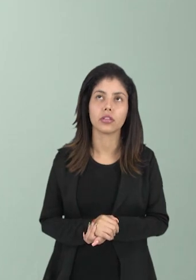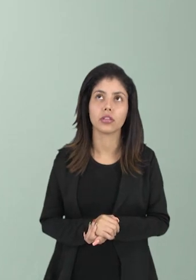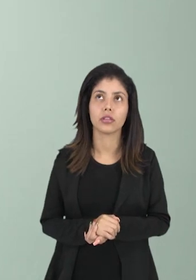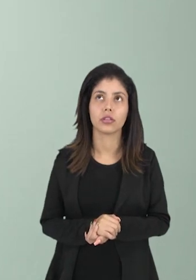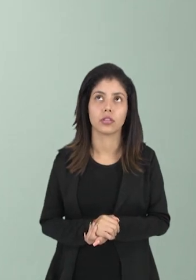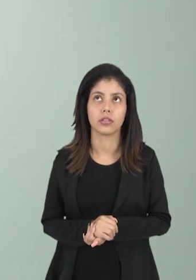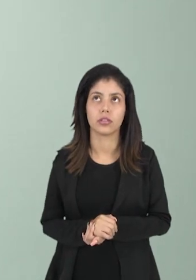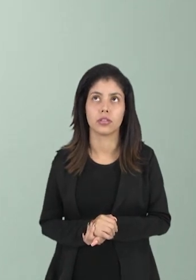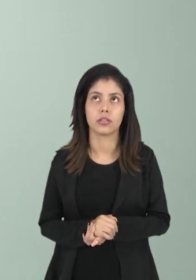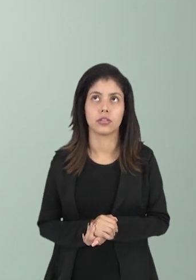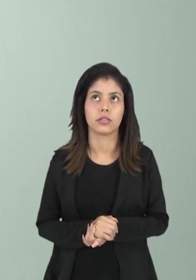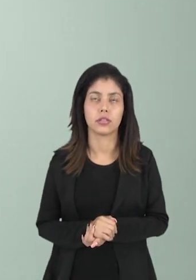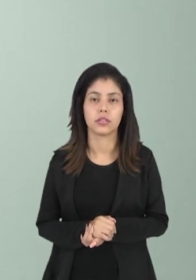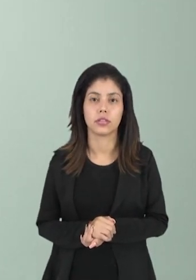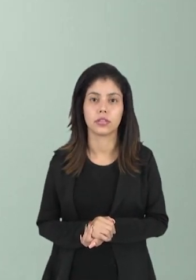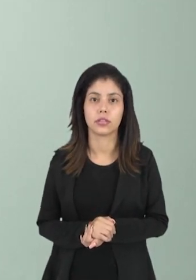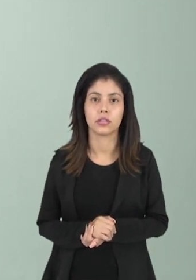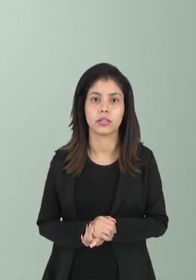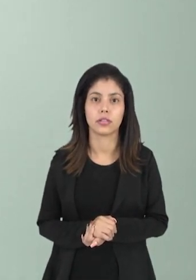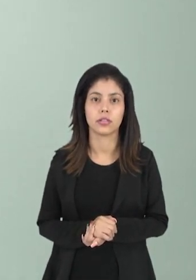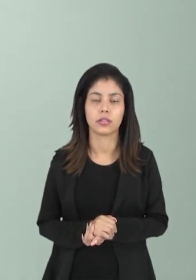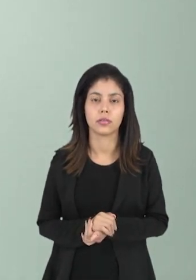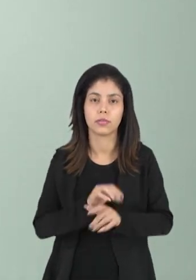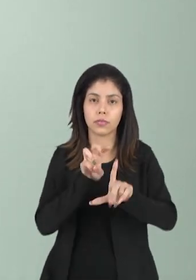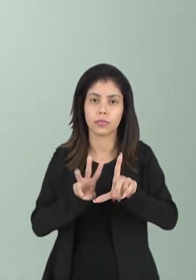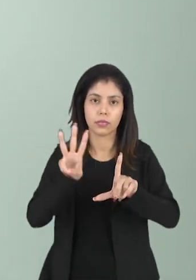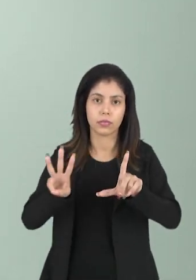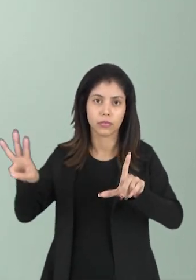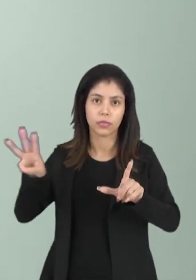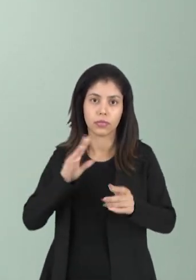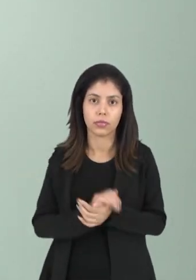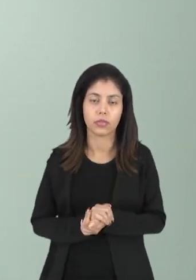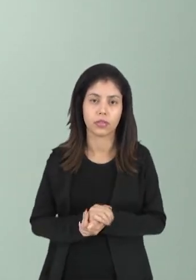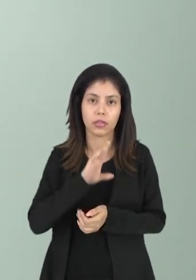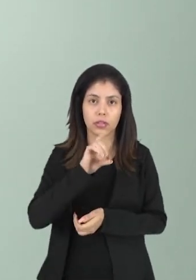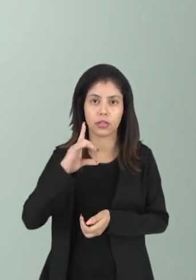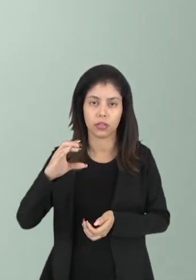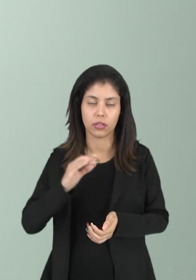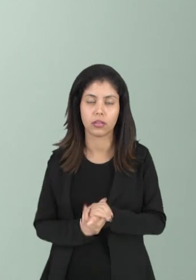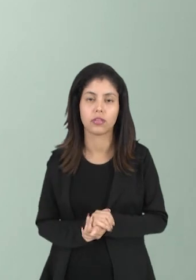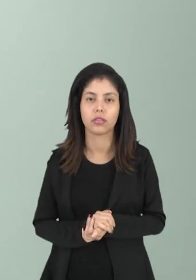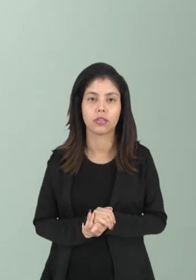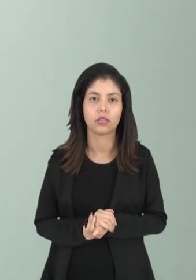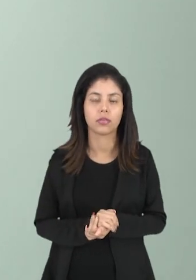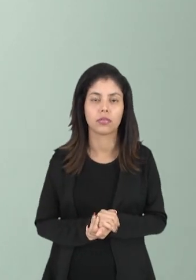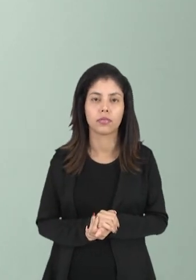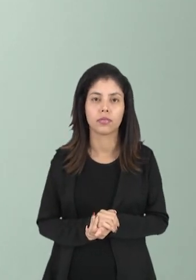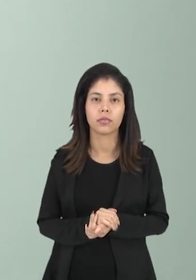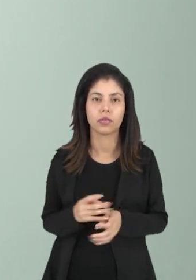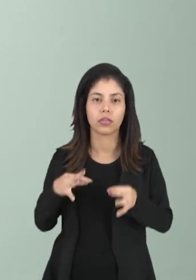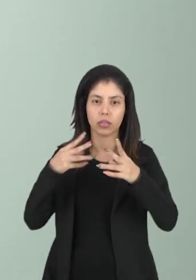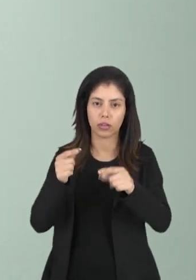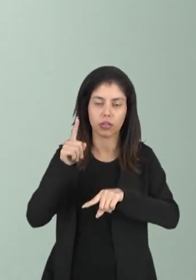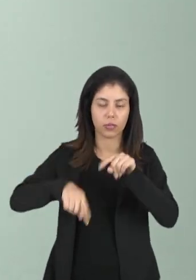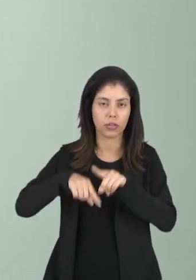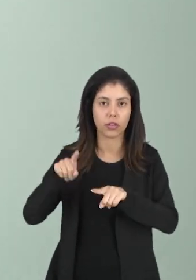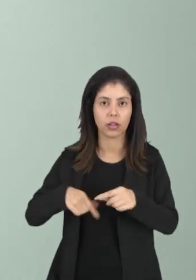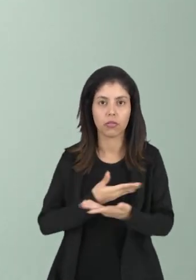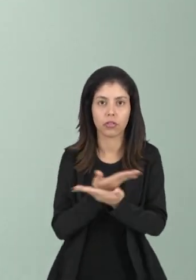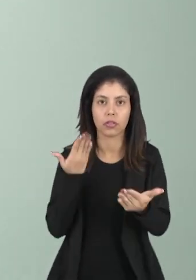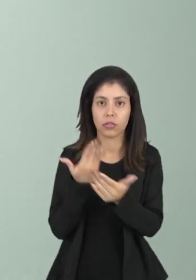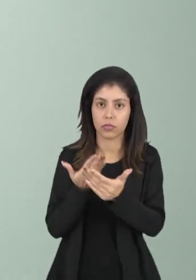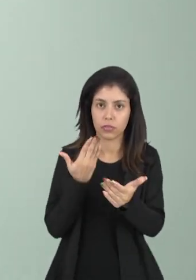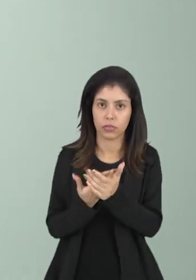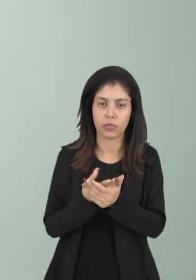blog, no nosso site, né? Que é a Secretaria Eduque, e tenha conhecimento de todo o material que está lá para você